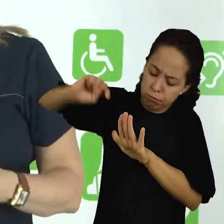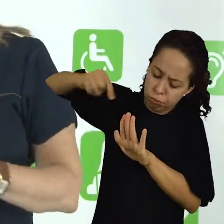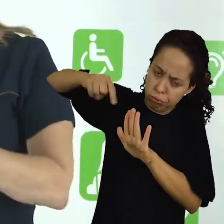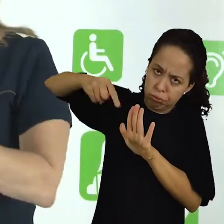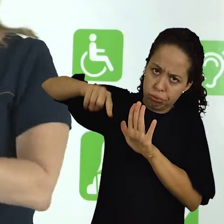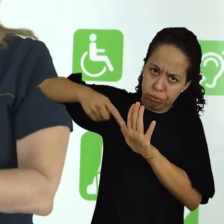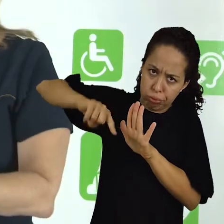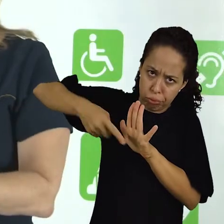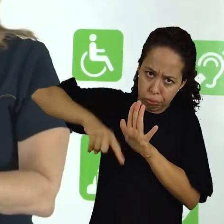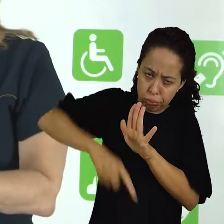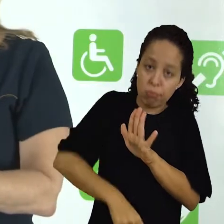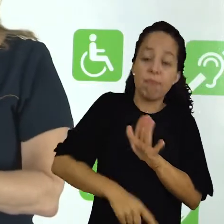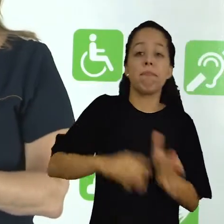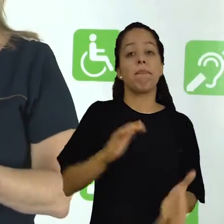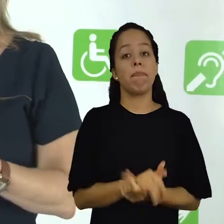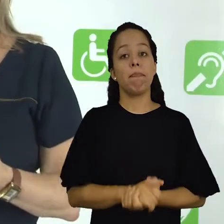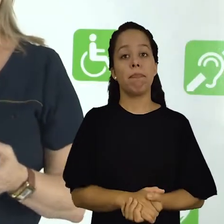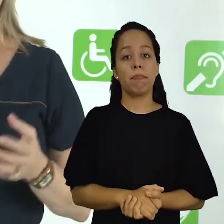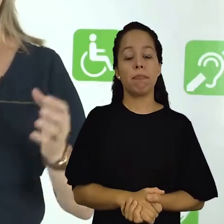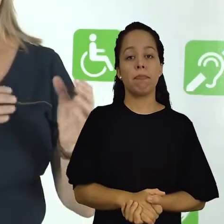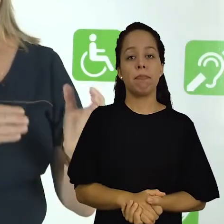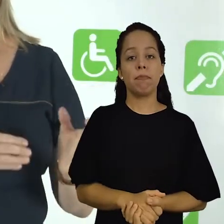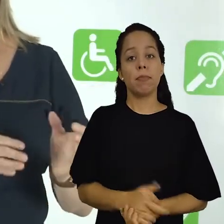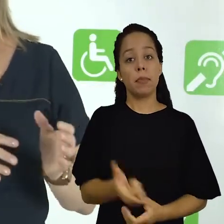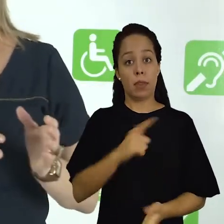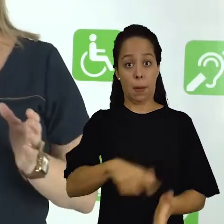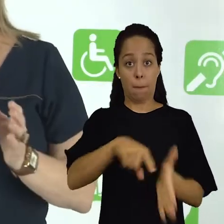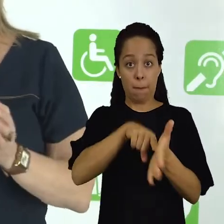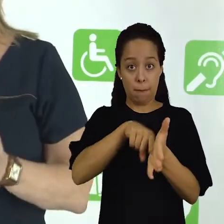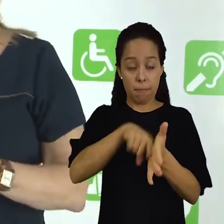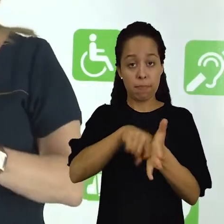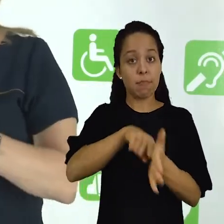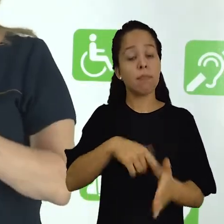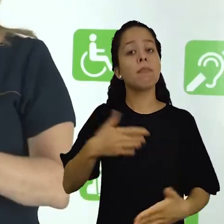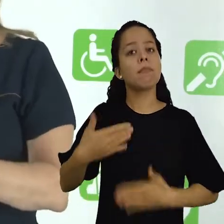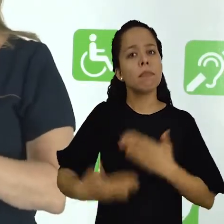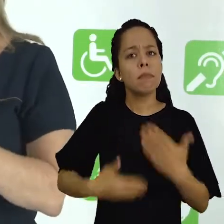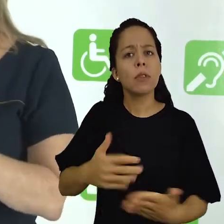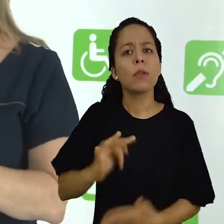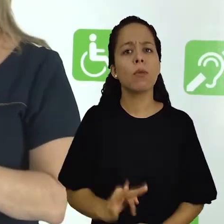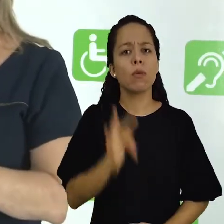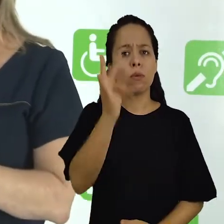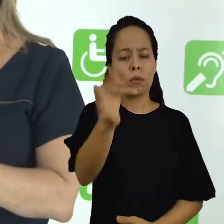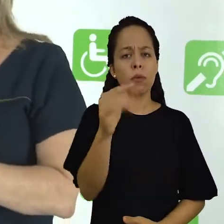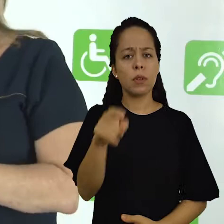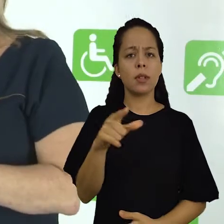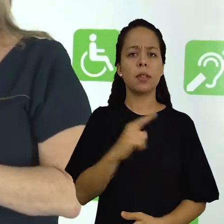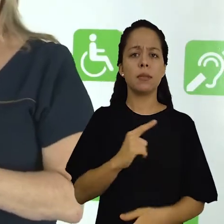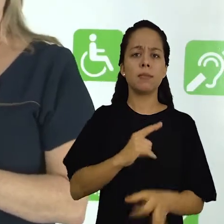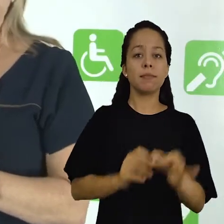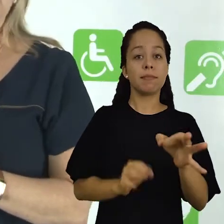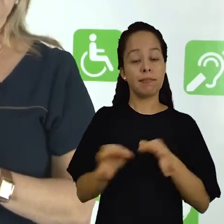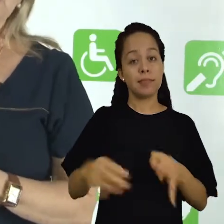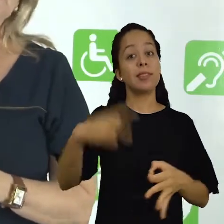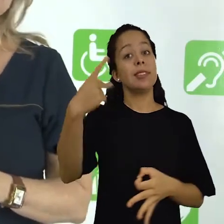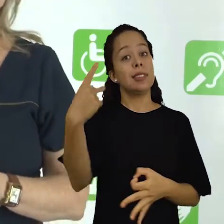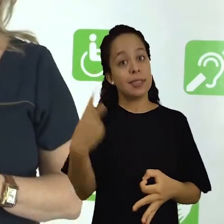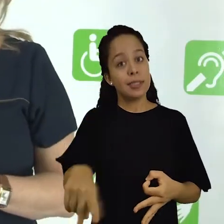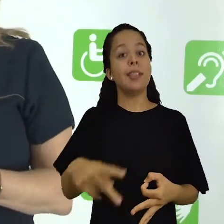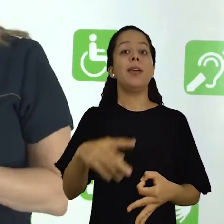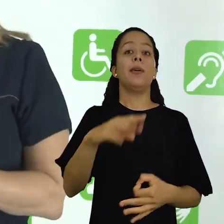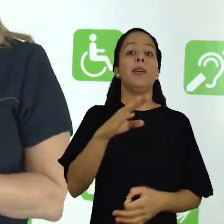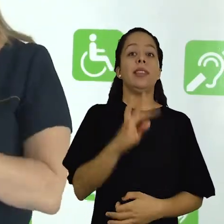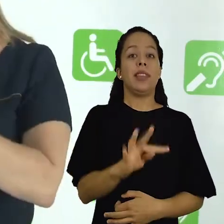queira pesquisar mais a fundo. Essa pesquisa, ela vai te levar para, posteriormente, a